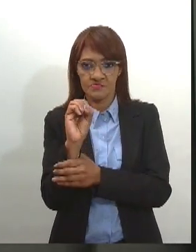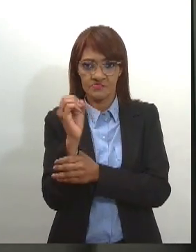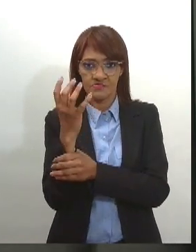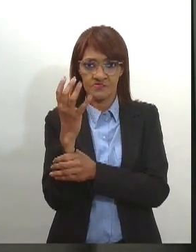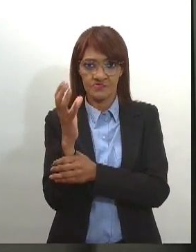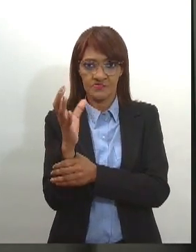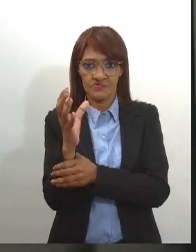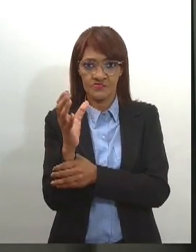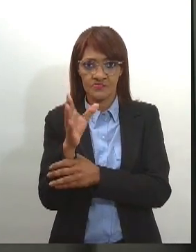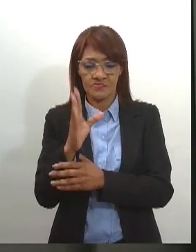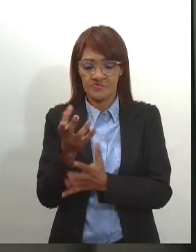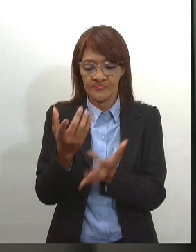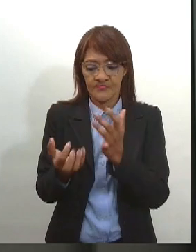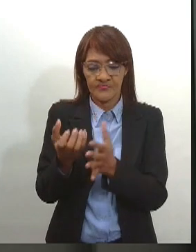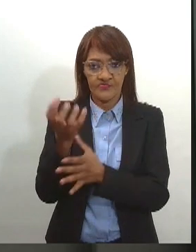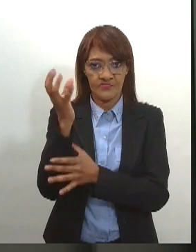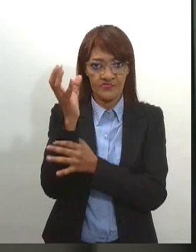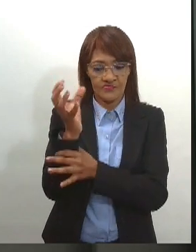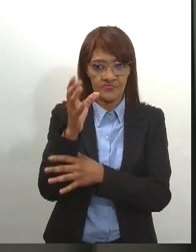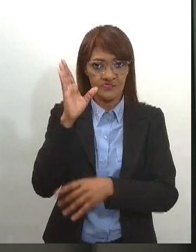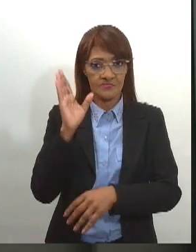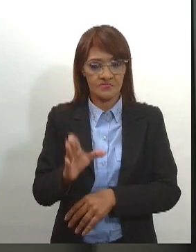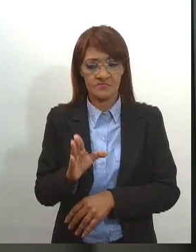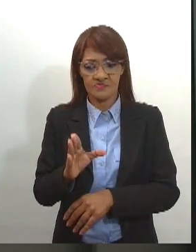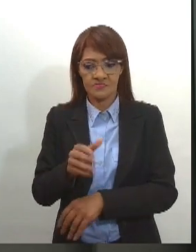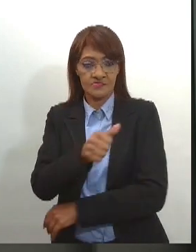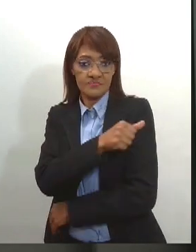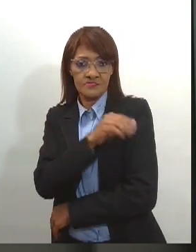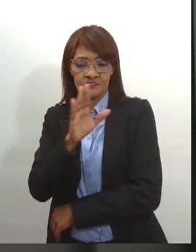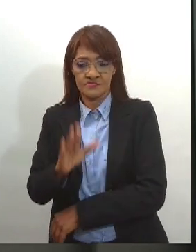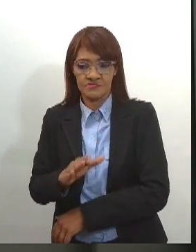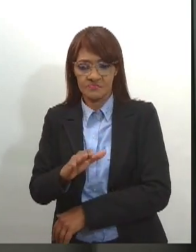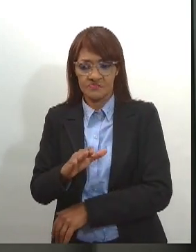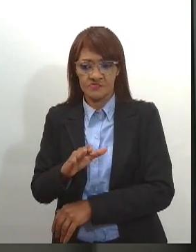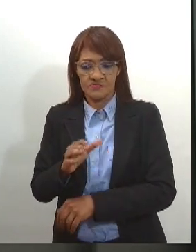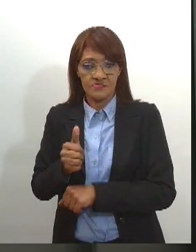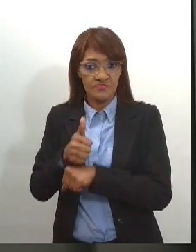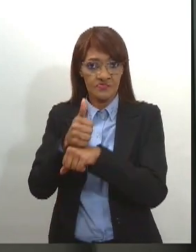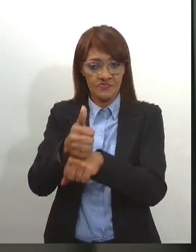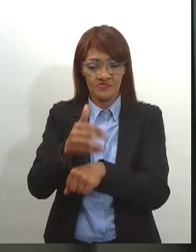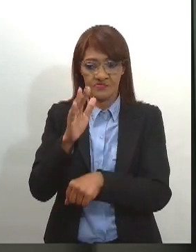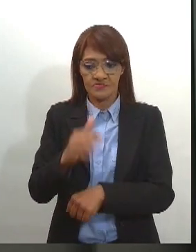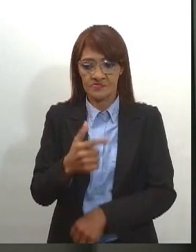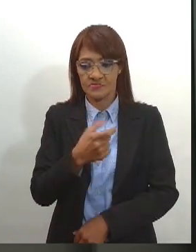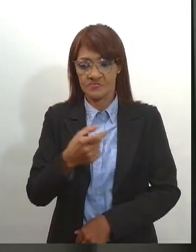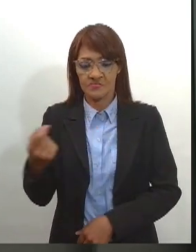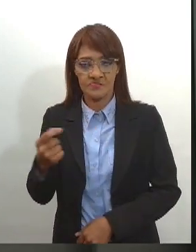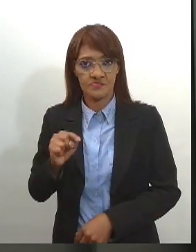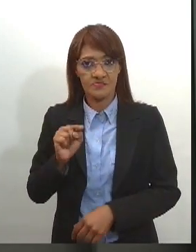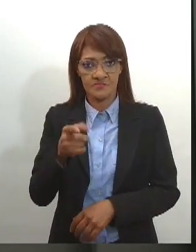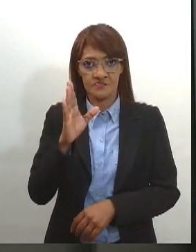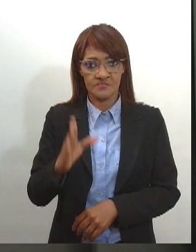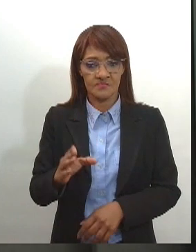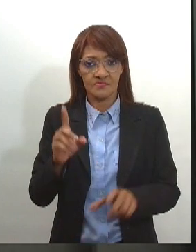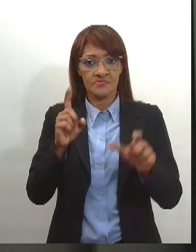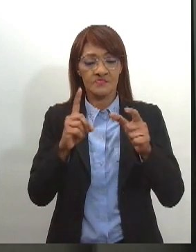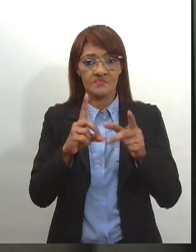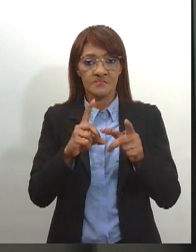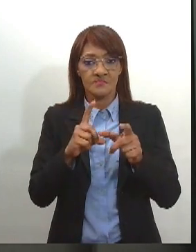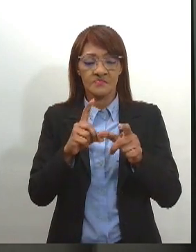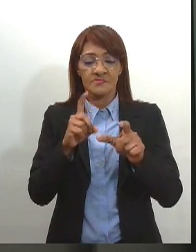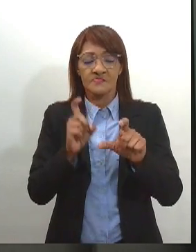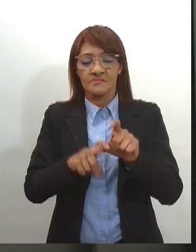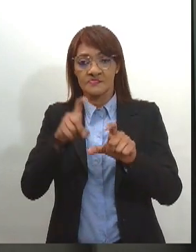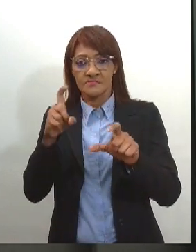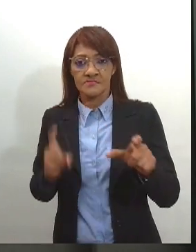Rede Pública Estadual de Ensino. As festividades dos 201 anos da Independência do Brasil continuam durante a semana, nas